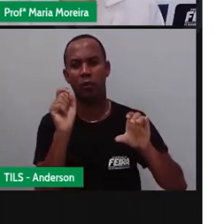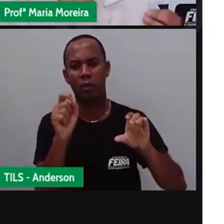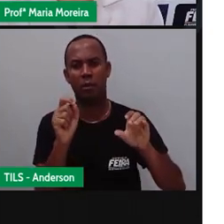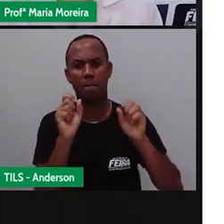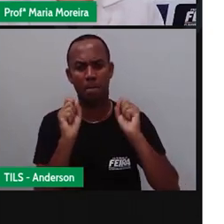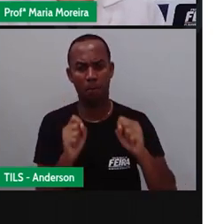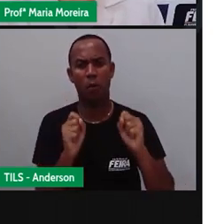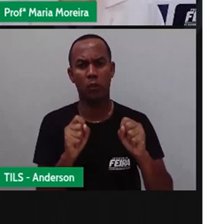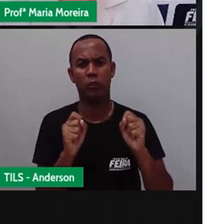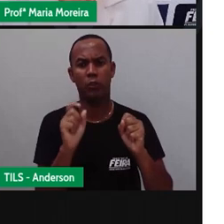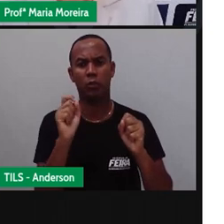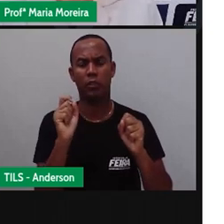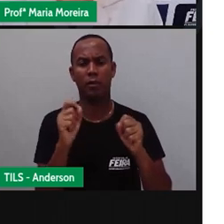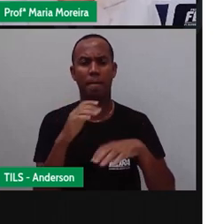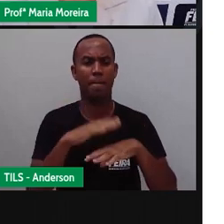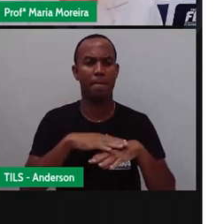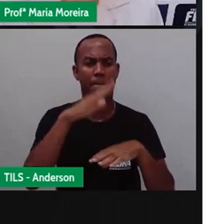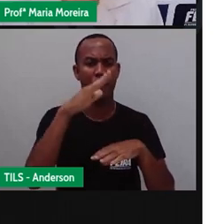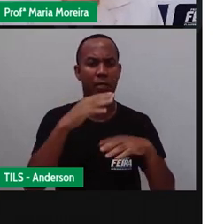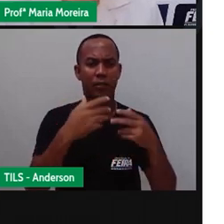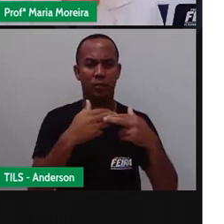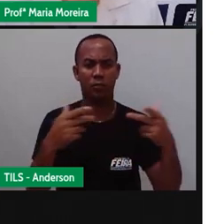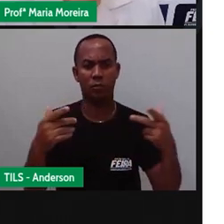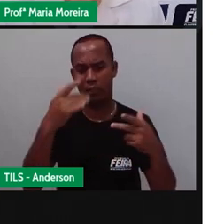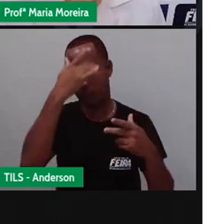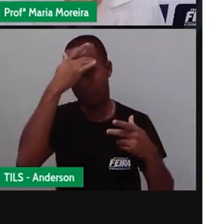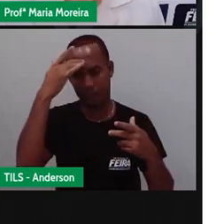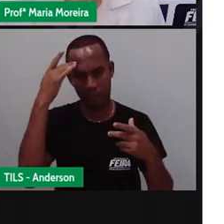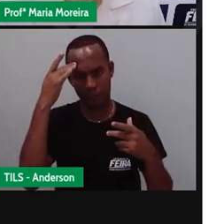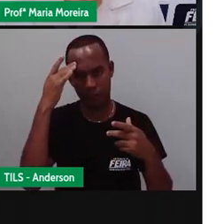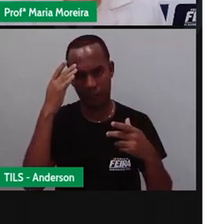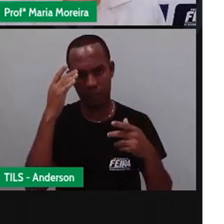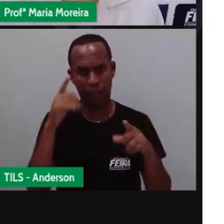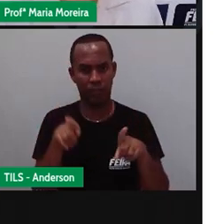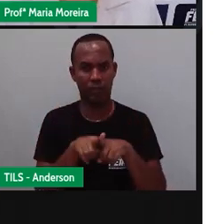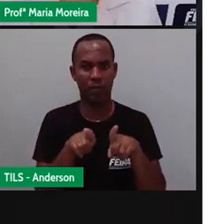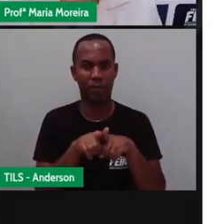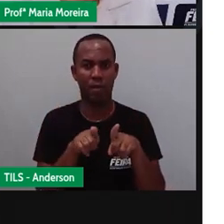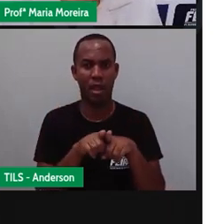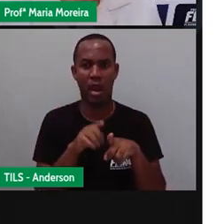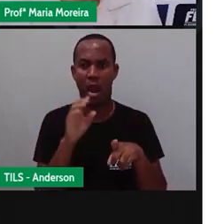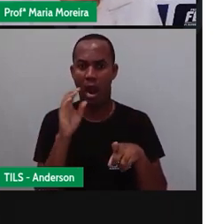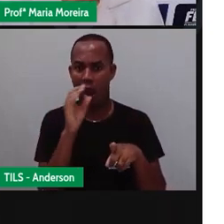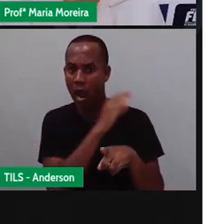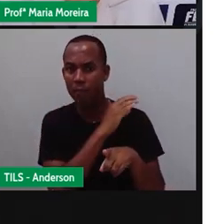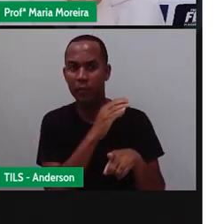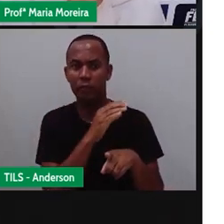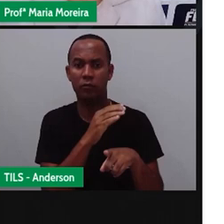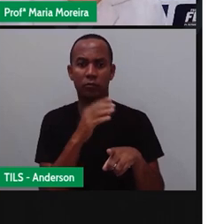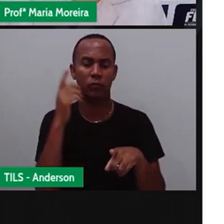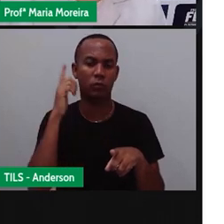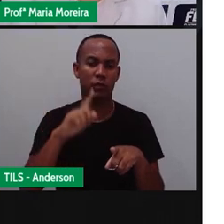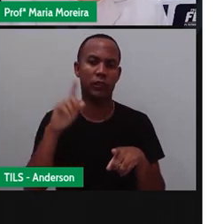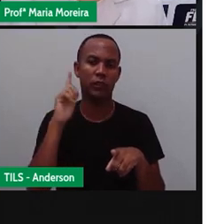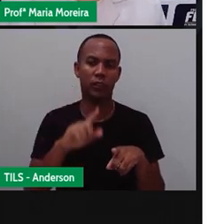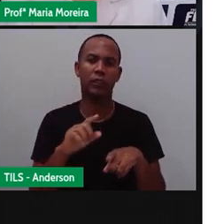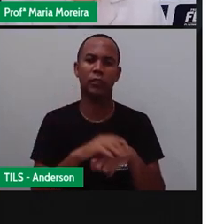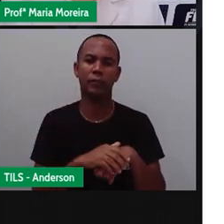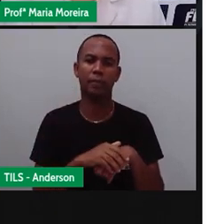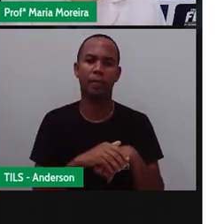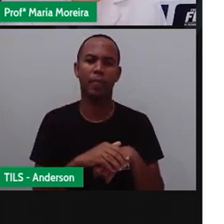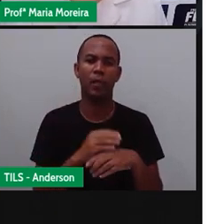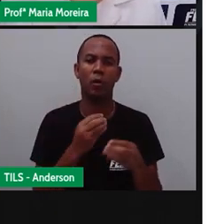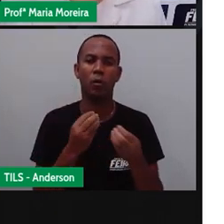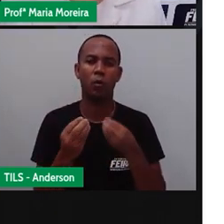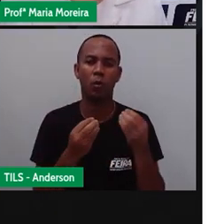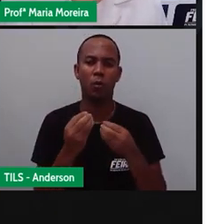quê? Mais mercadorias. E as pessoas também com mais rapidez. Olha só essa imagem aí, né? Então, com o surgimento da roda, com